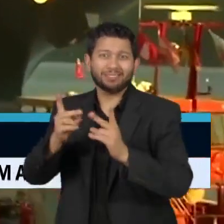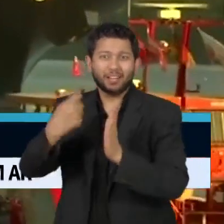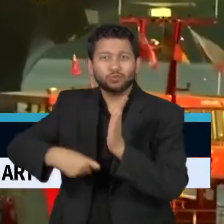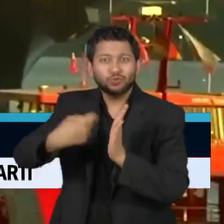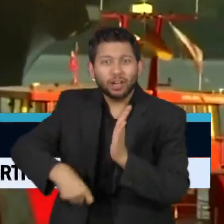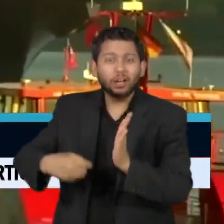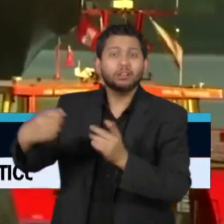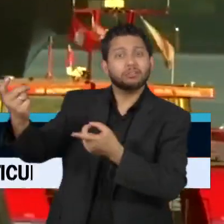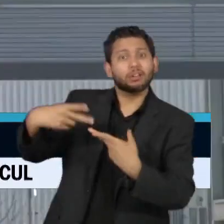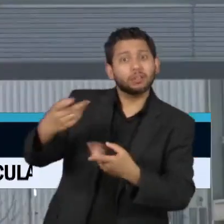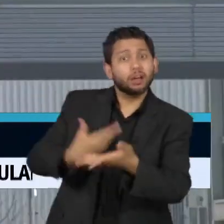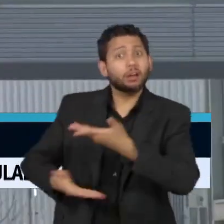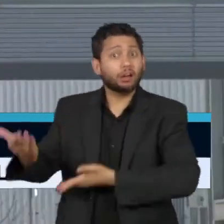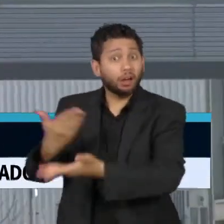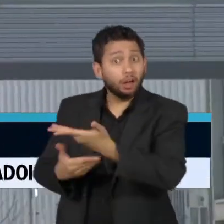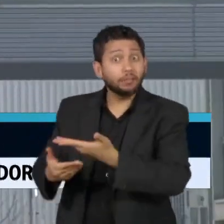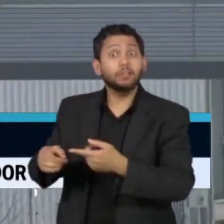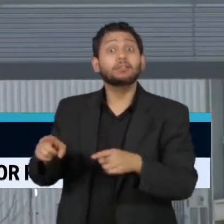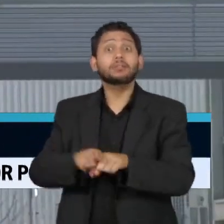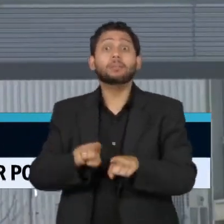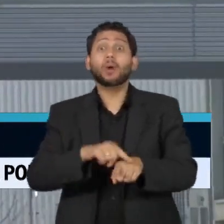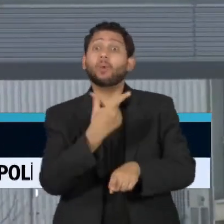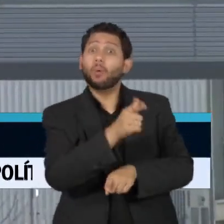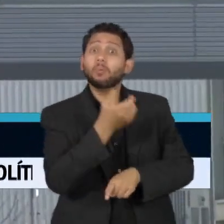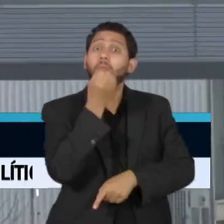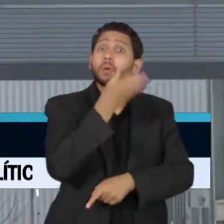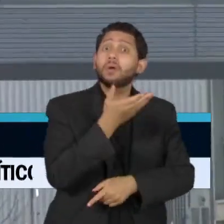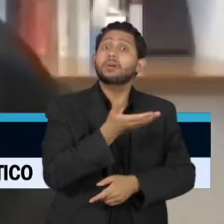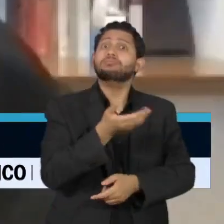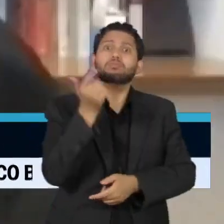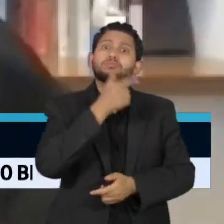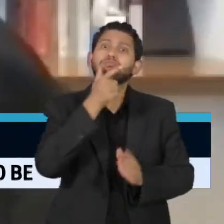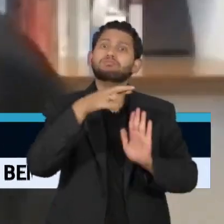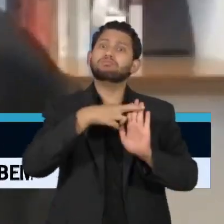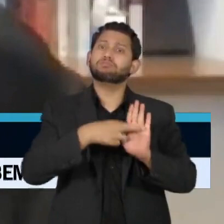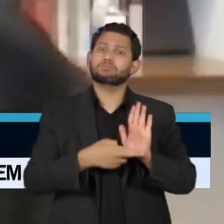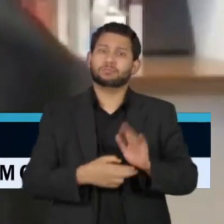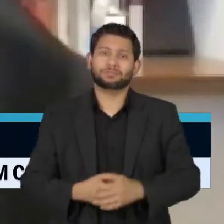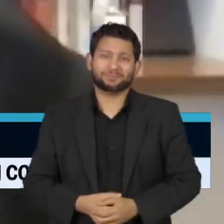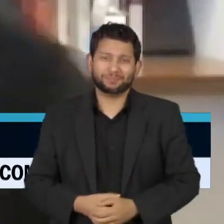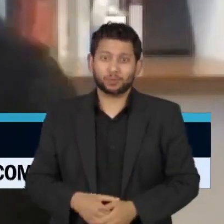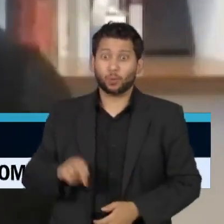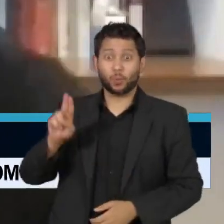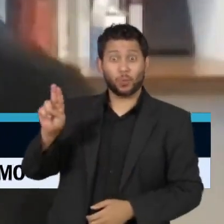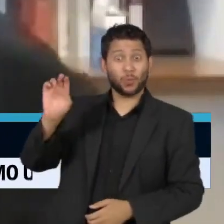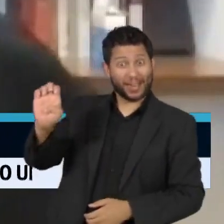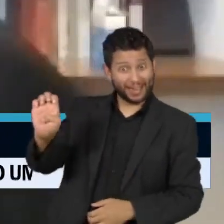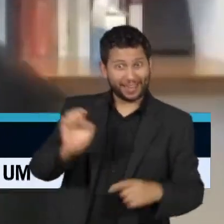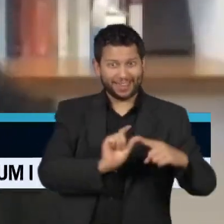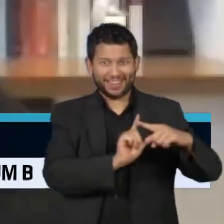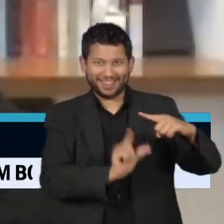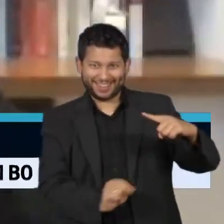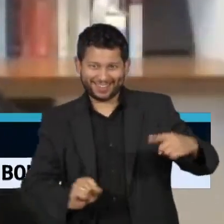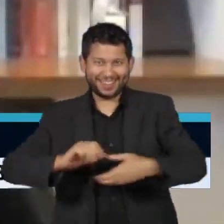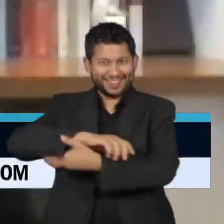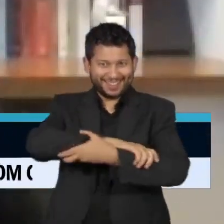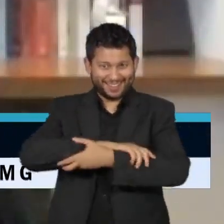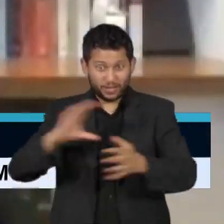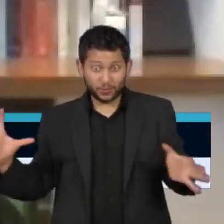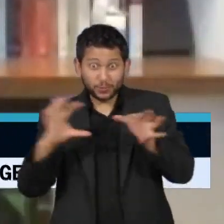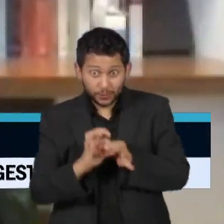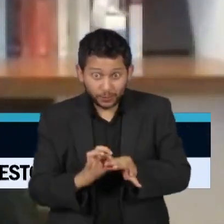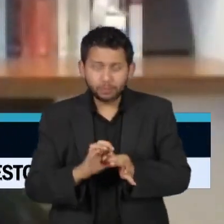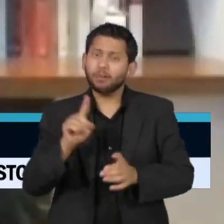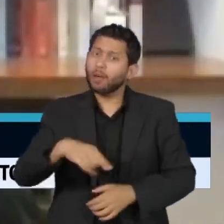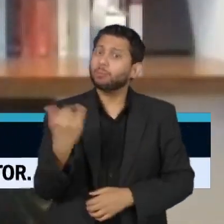Europeia e dá tratamento preferencial ao restante, entre outras medidas. O acordo União Europeia-Mercosul é uma grande notícia